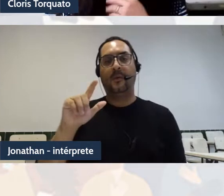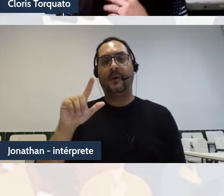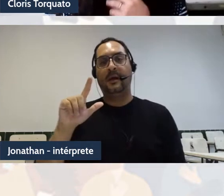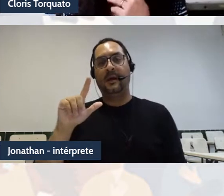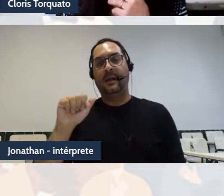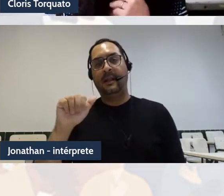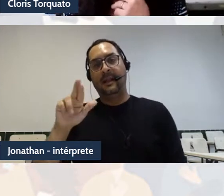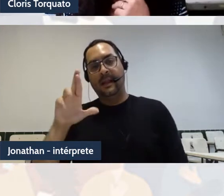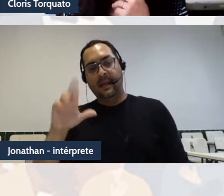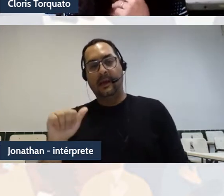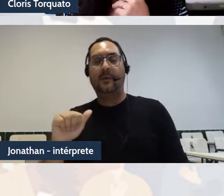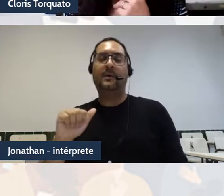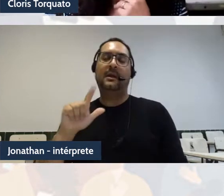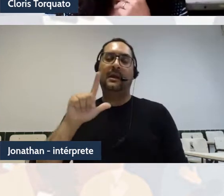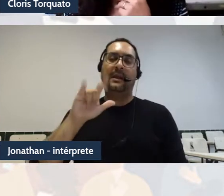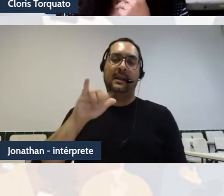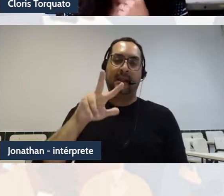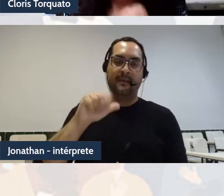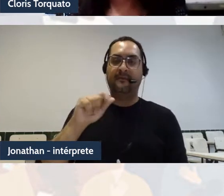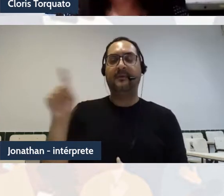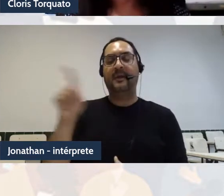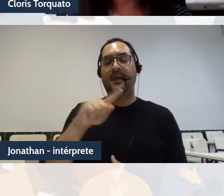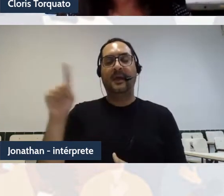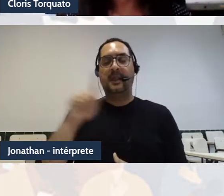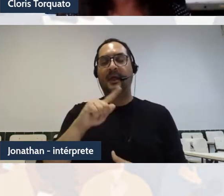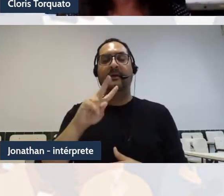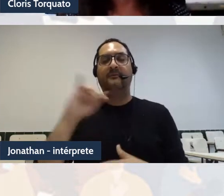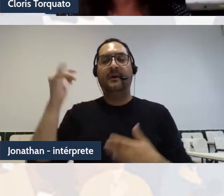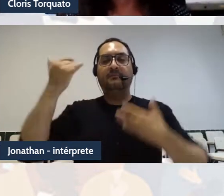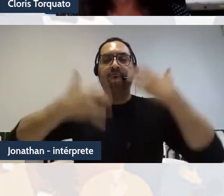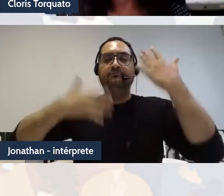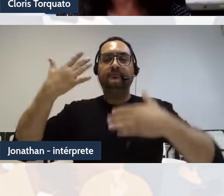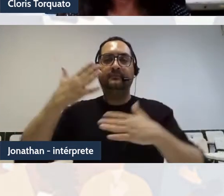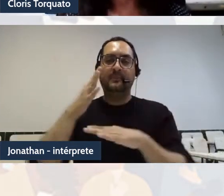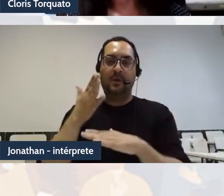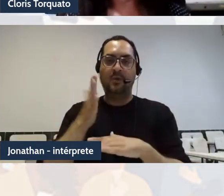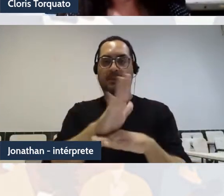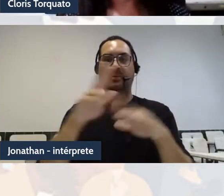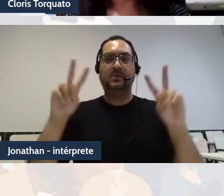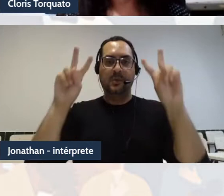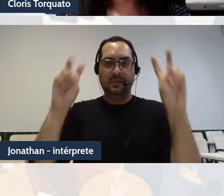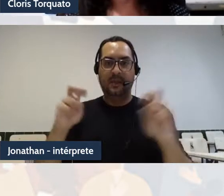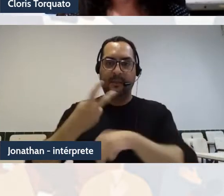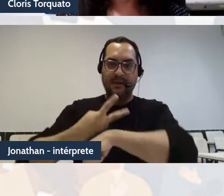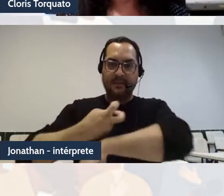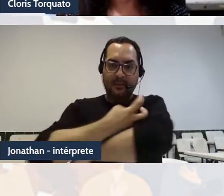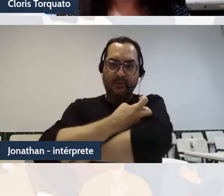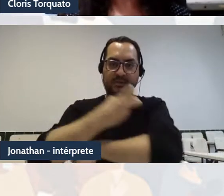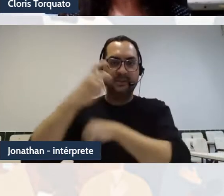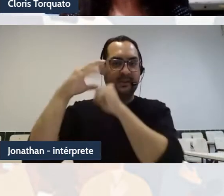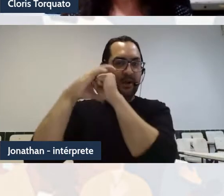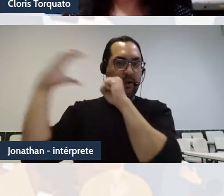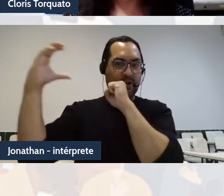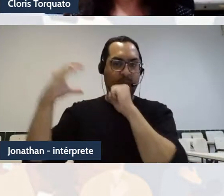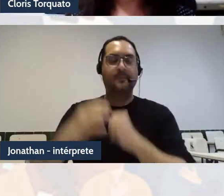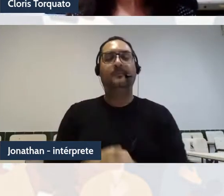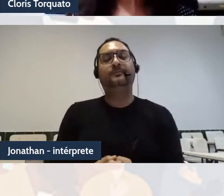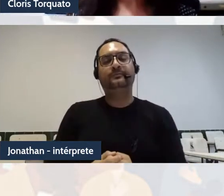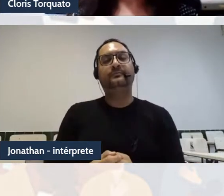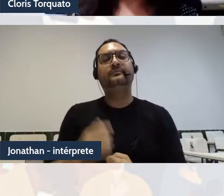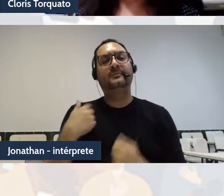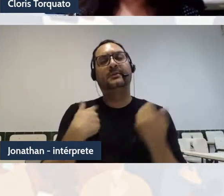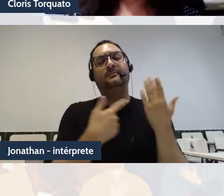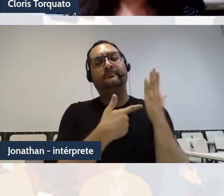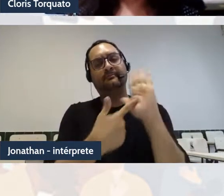Eu vou fazer a leitura, gente, das apresentações de vocês, e aí a gente